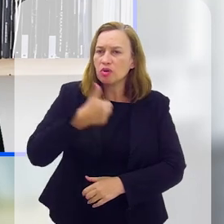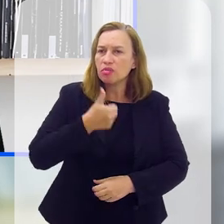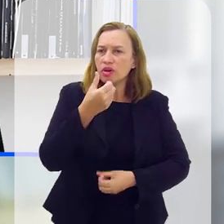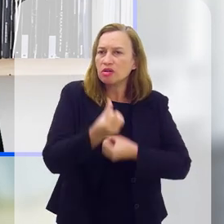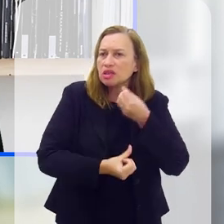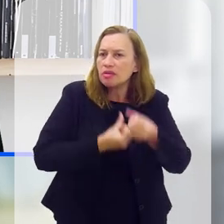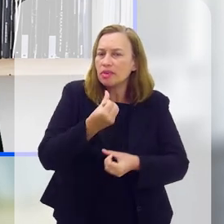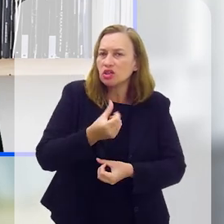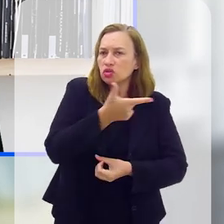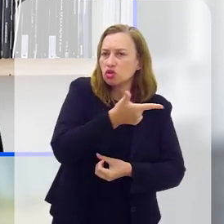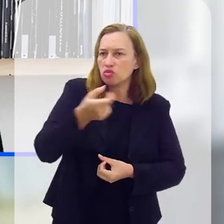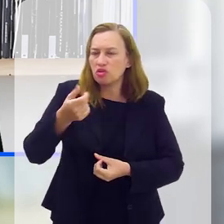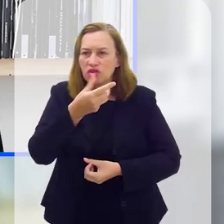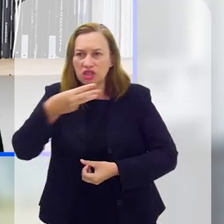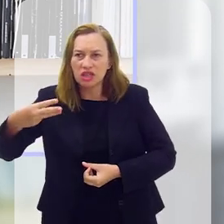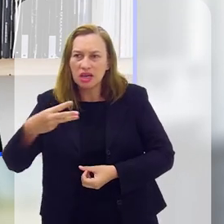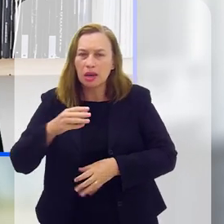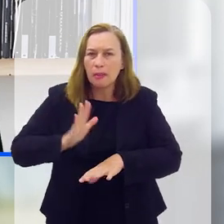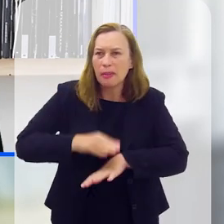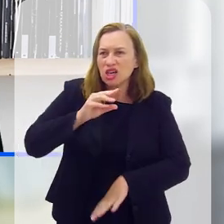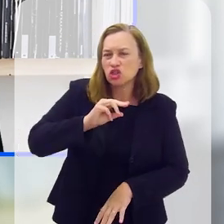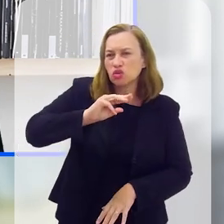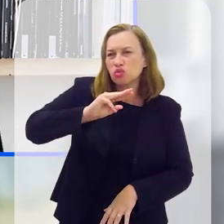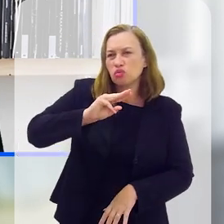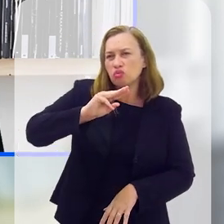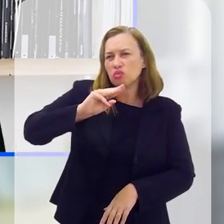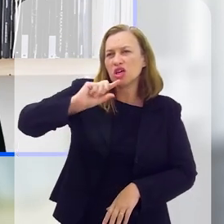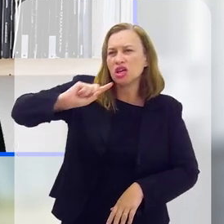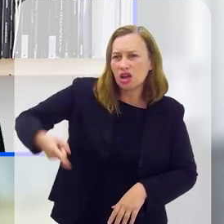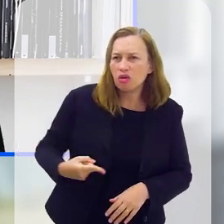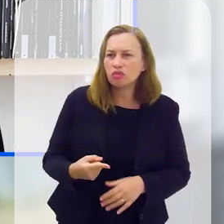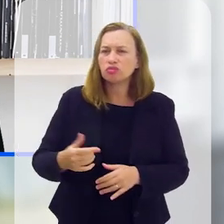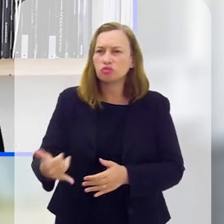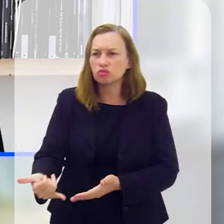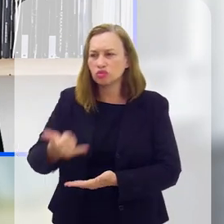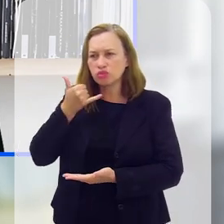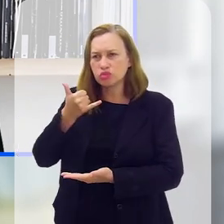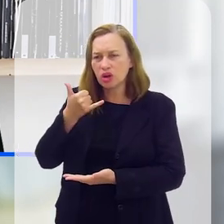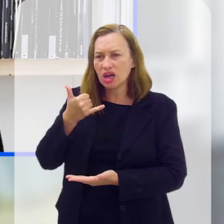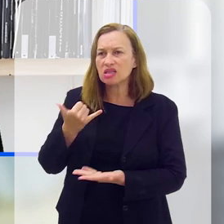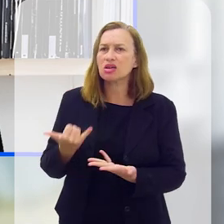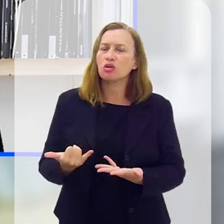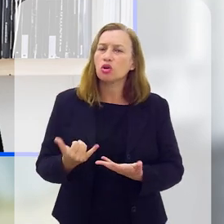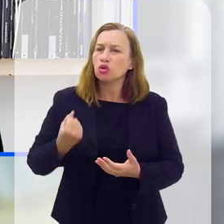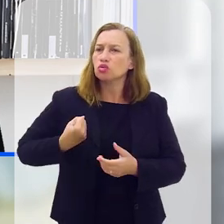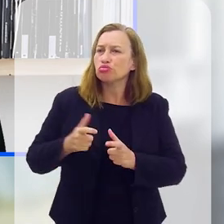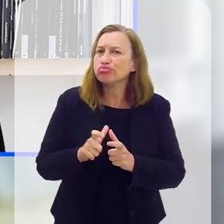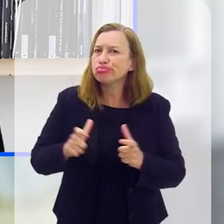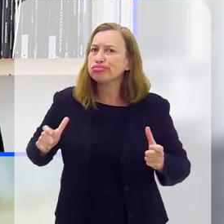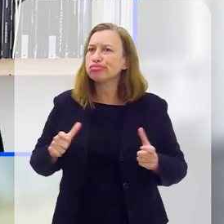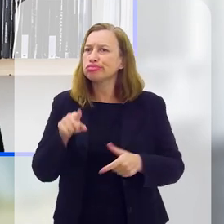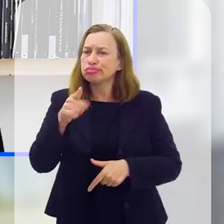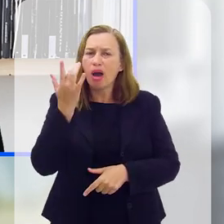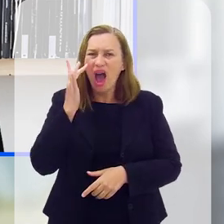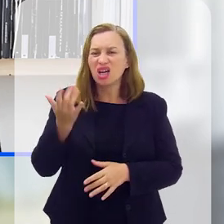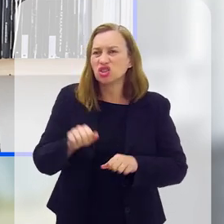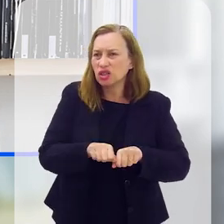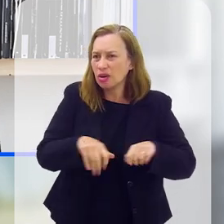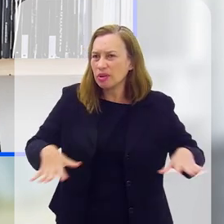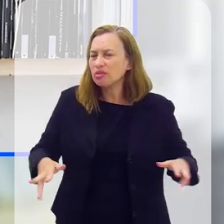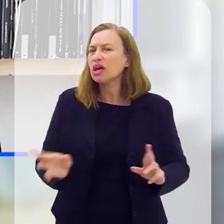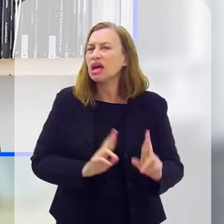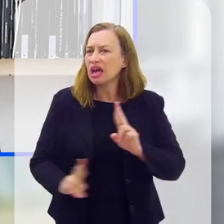semestre de 2023, vocês já atenderam mais de um milhão de ligações. É um número muito alto, expressivo. Você acha que a